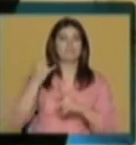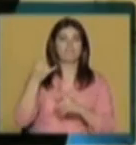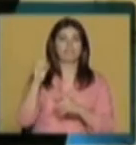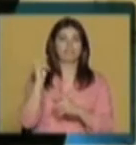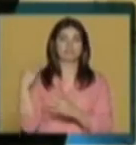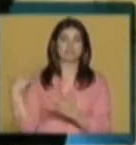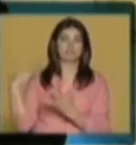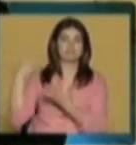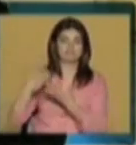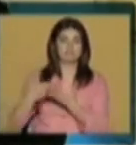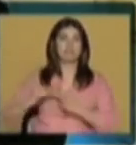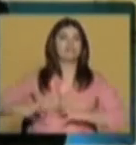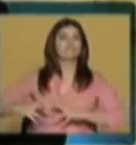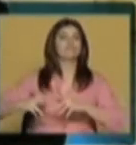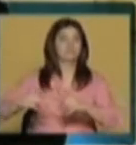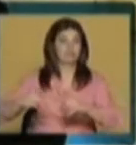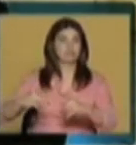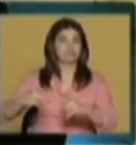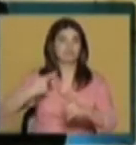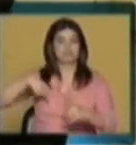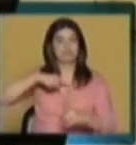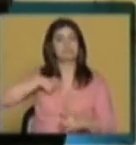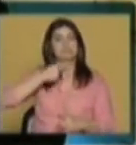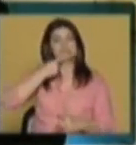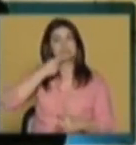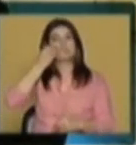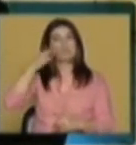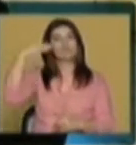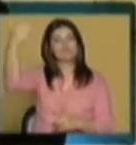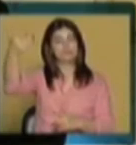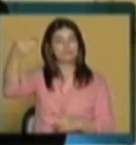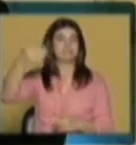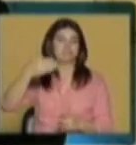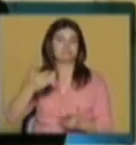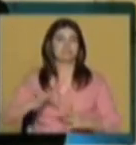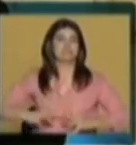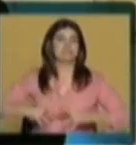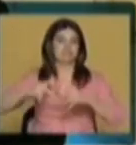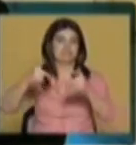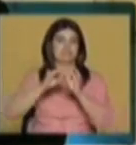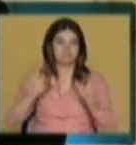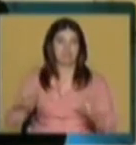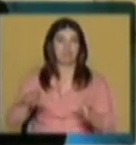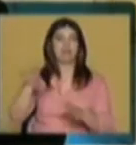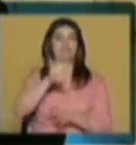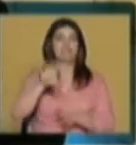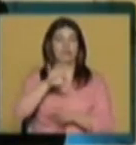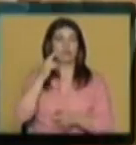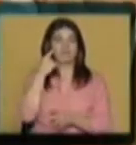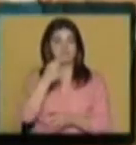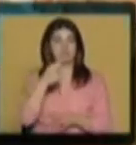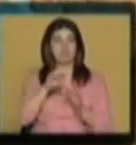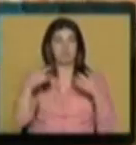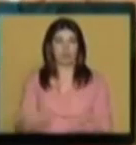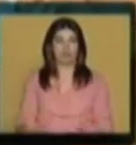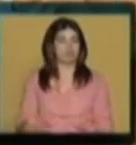e, de certa forma, isso mostra-nos o que vai ser o futuro. Nada será como vemos hoje, a não ser as pessoas.